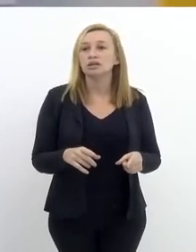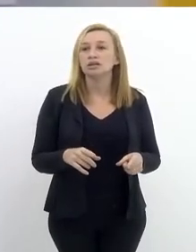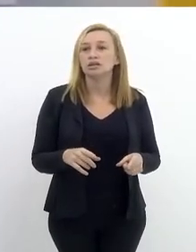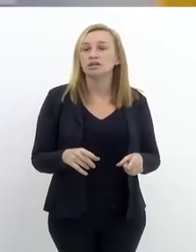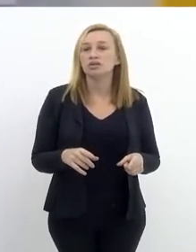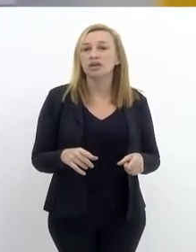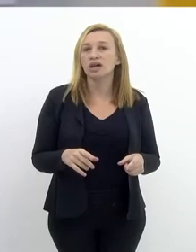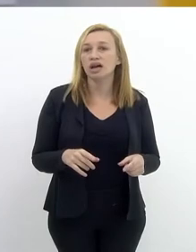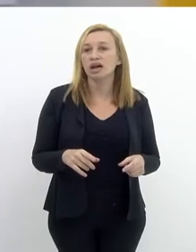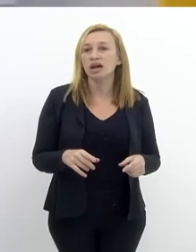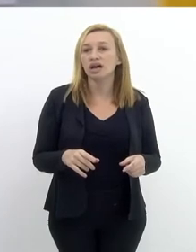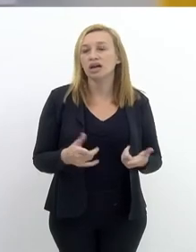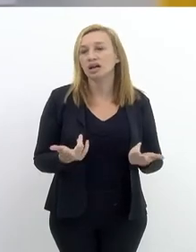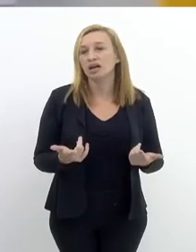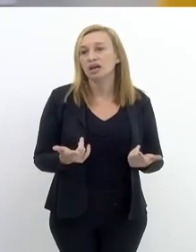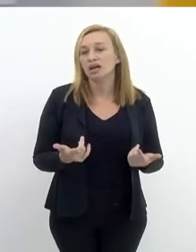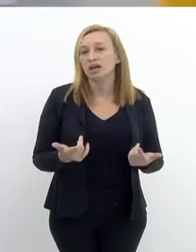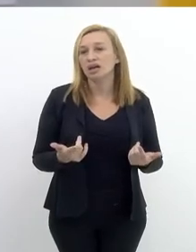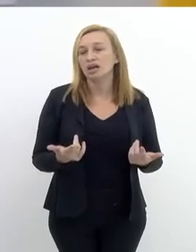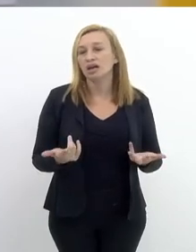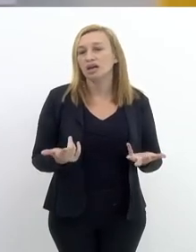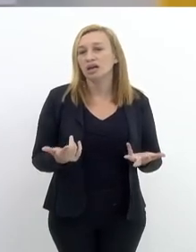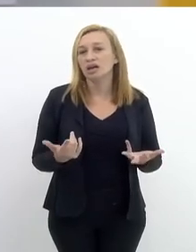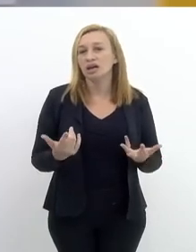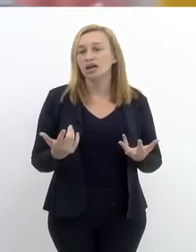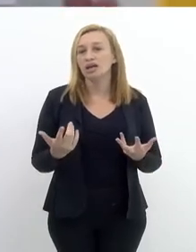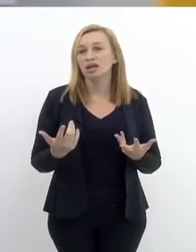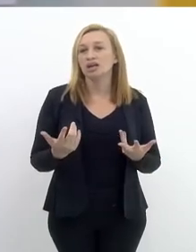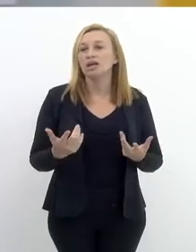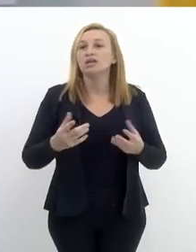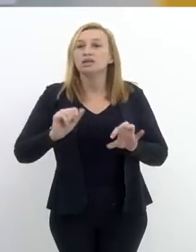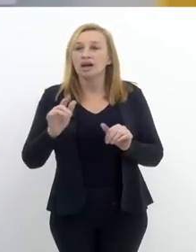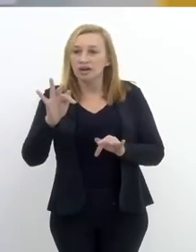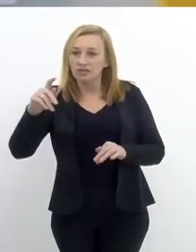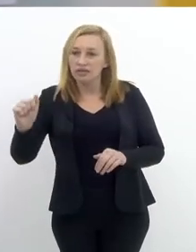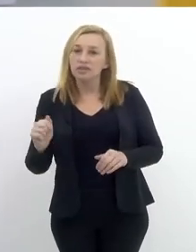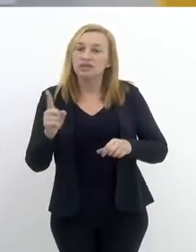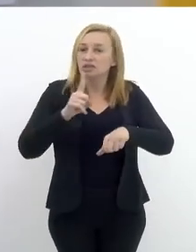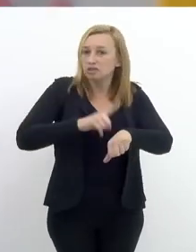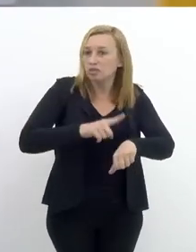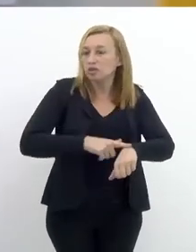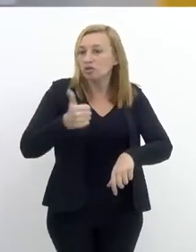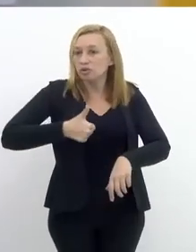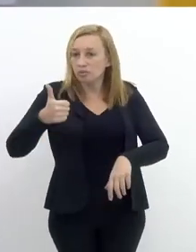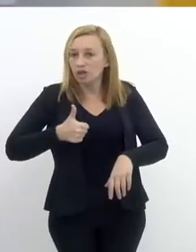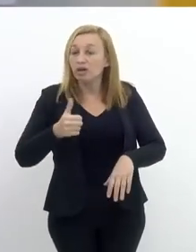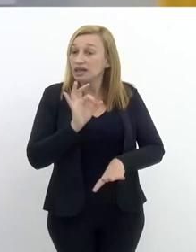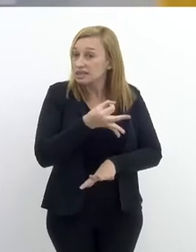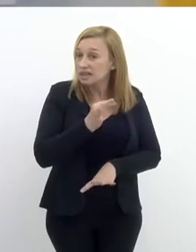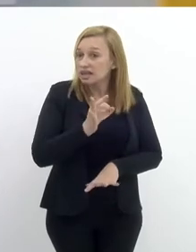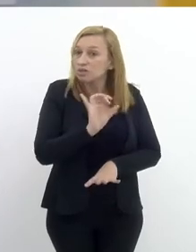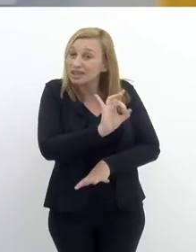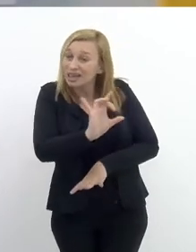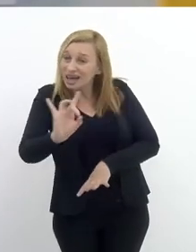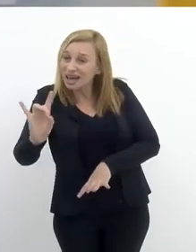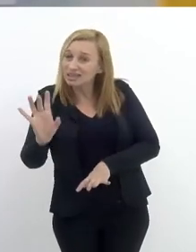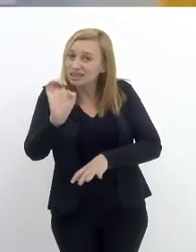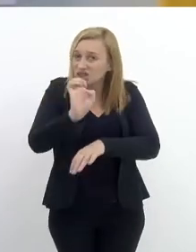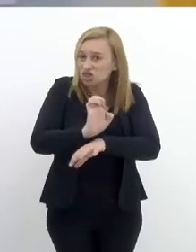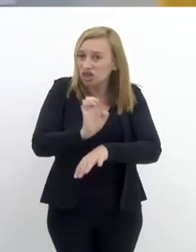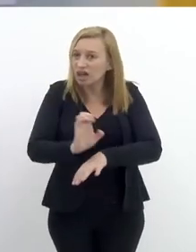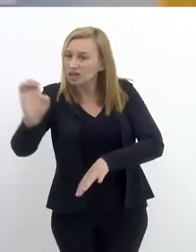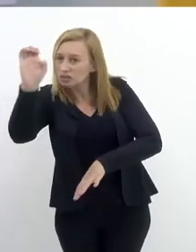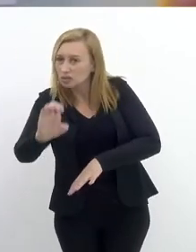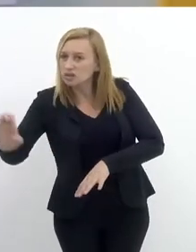e não ficar refém de trotes, informações falsas e extorsões. Acho que isso para os primeiros momentos. E